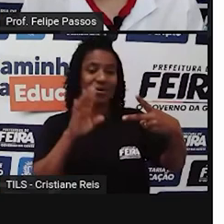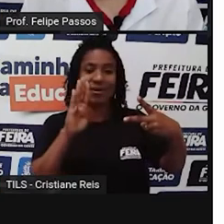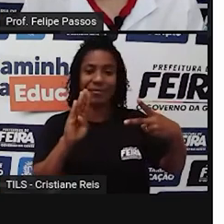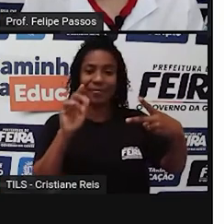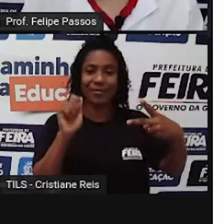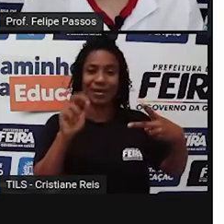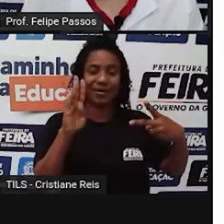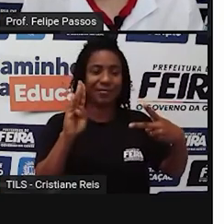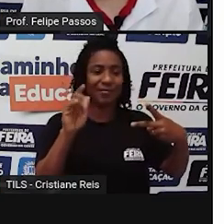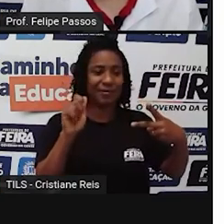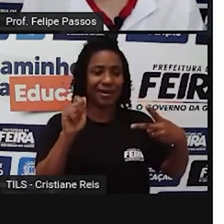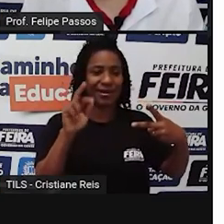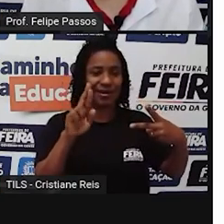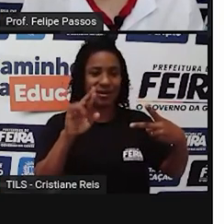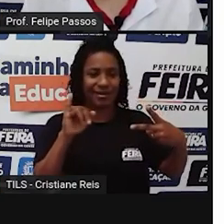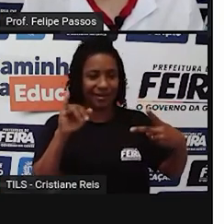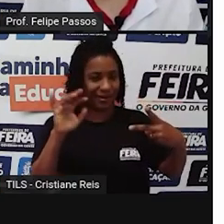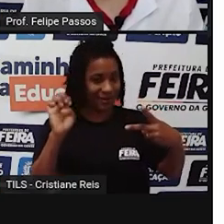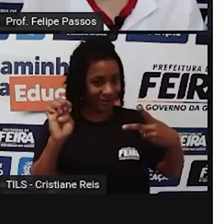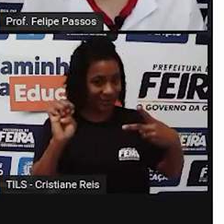Barbárie, o ser humano, ele já